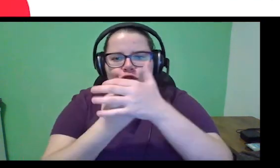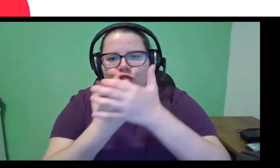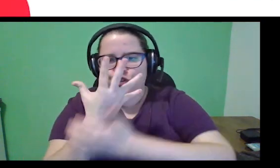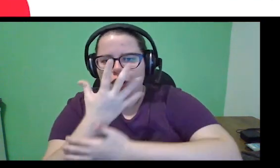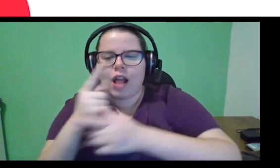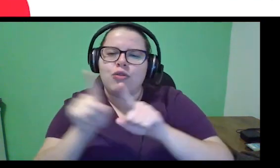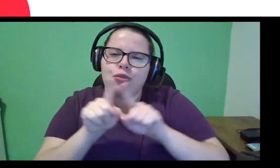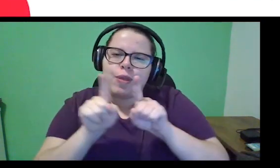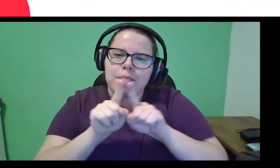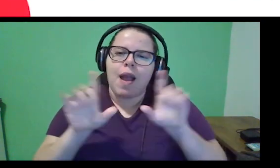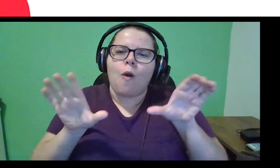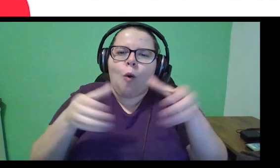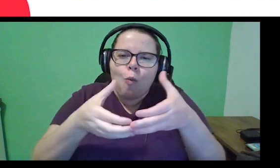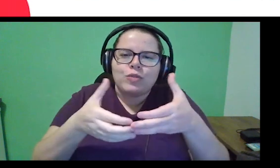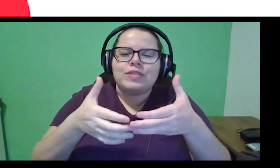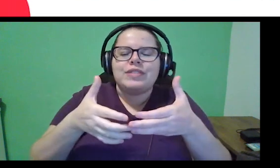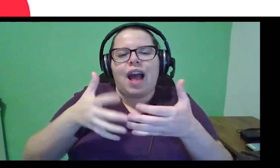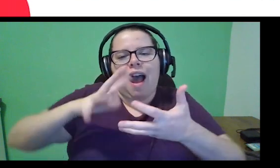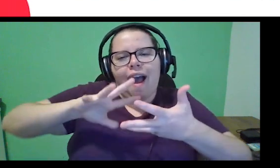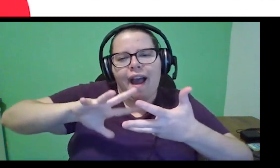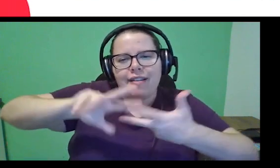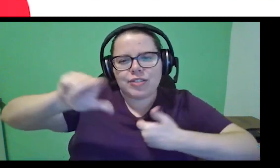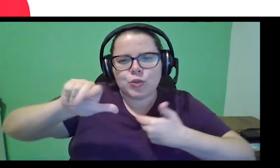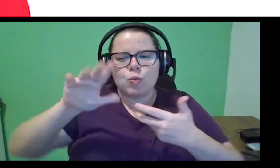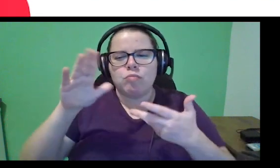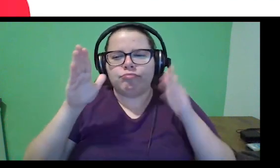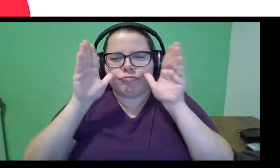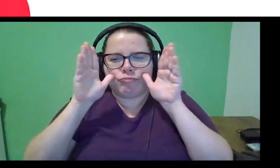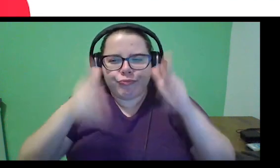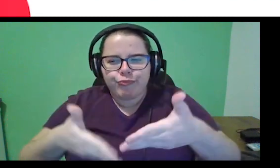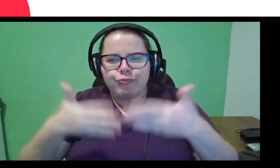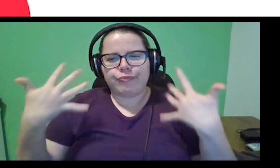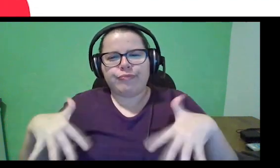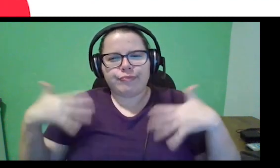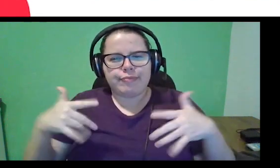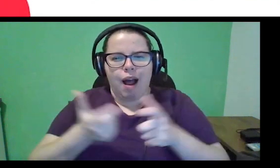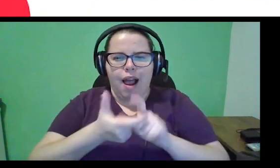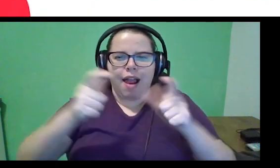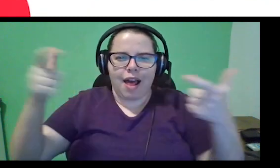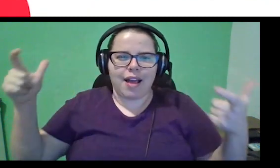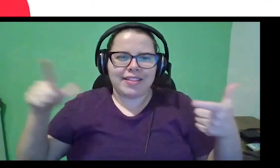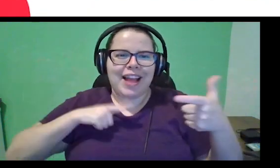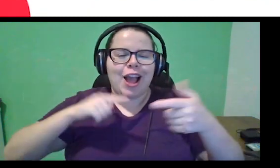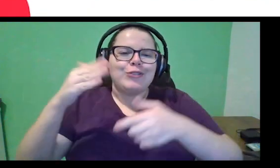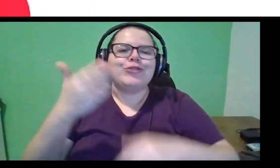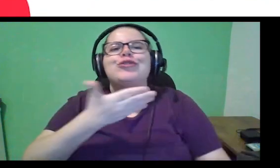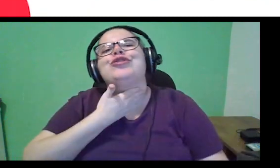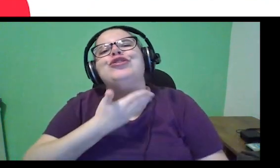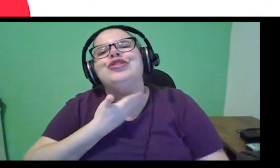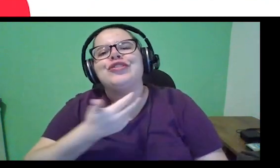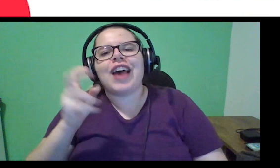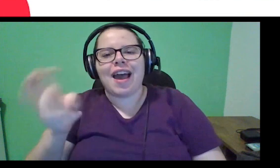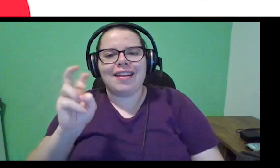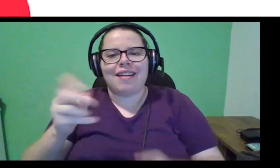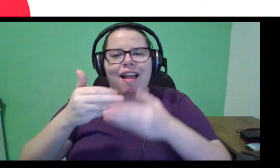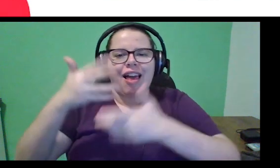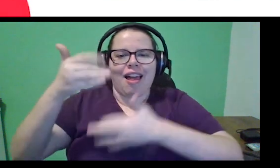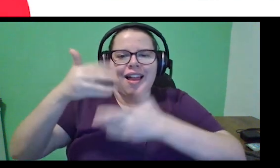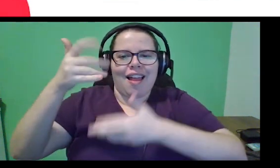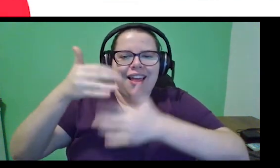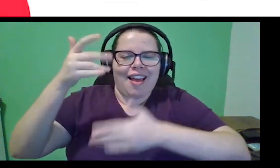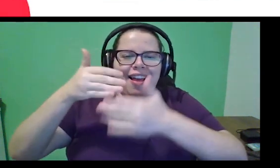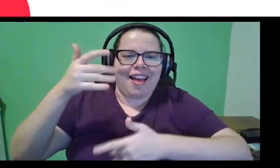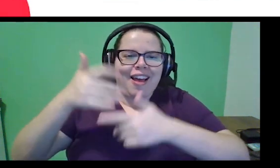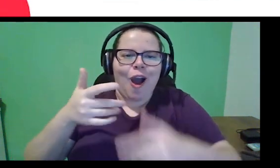e nossa comunidade, ela é bastante grande hoje, a gente tem um chat para se comunicar, onde a gente tem lá